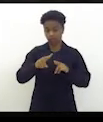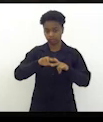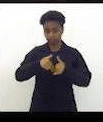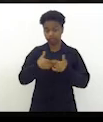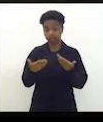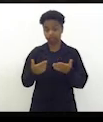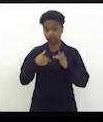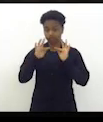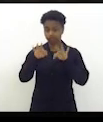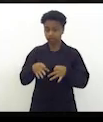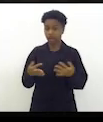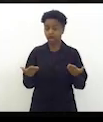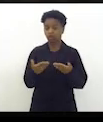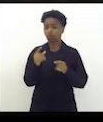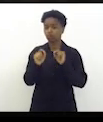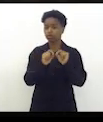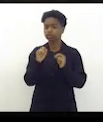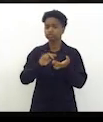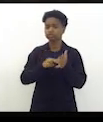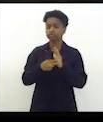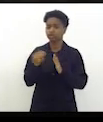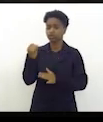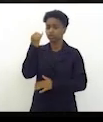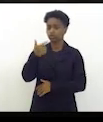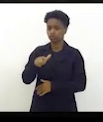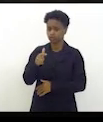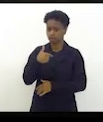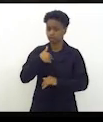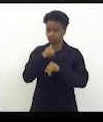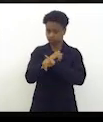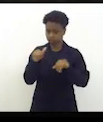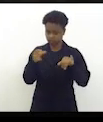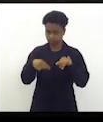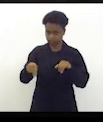o que é irrelevante vou falar para vocês